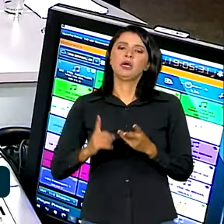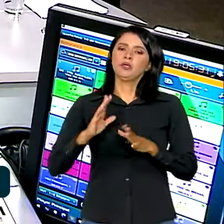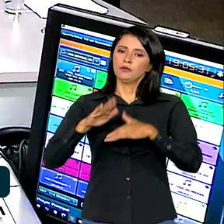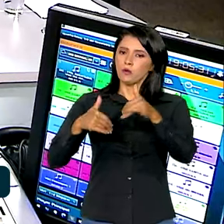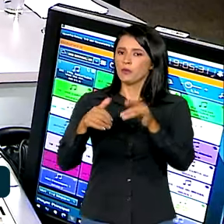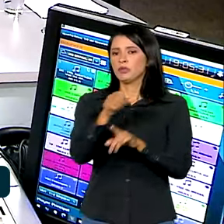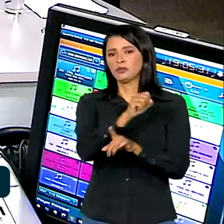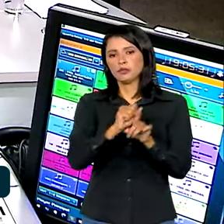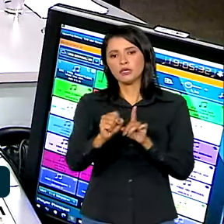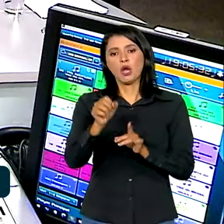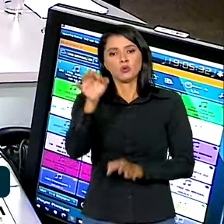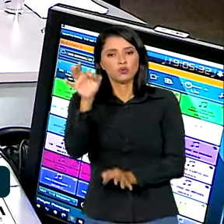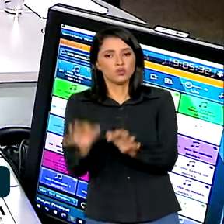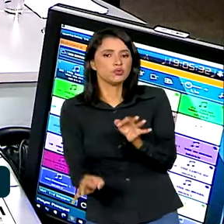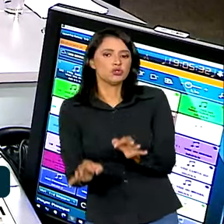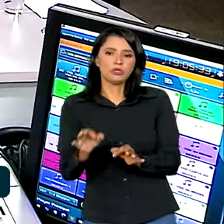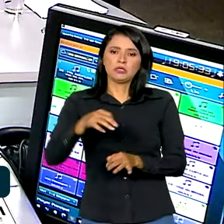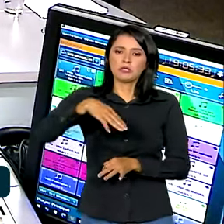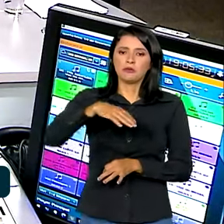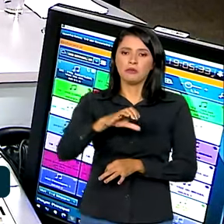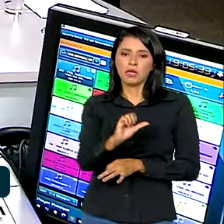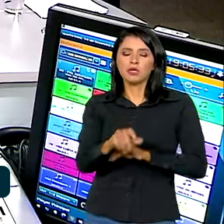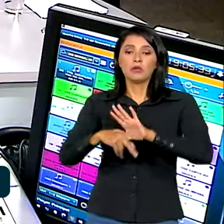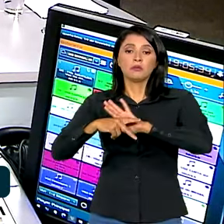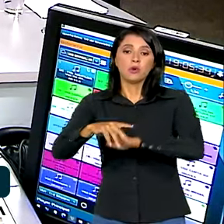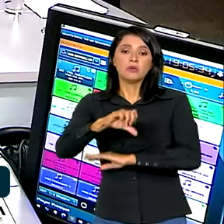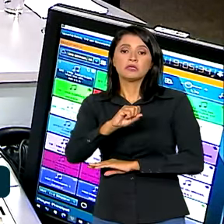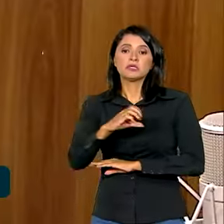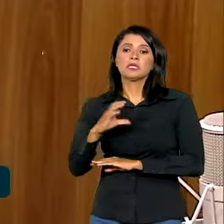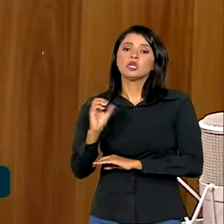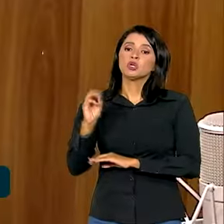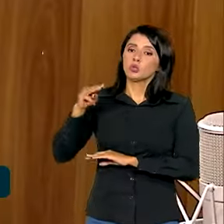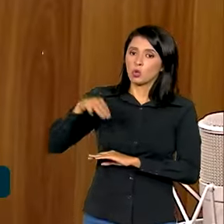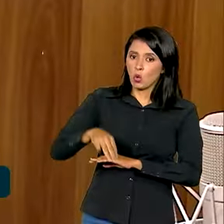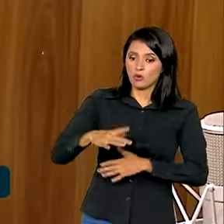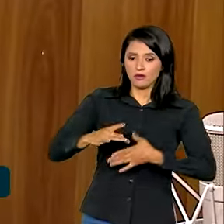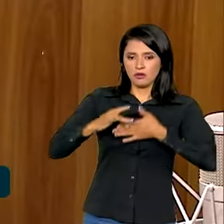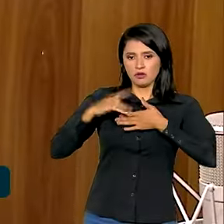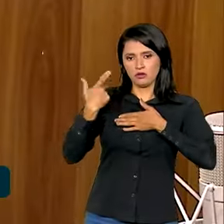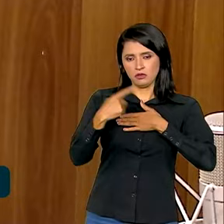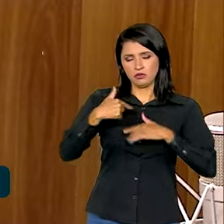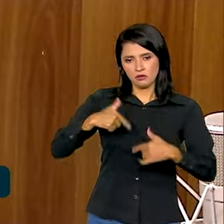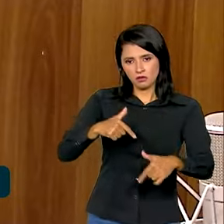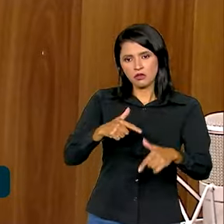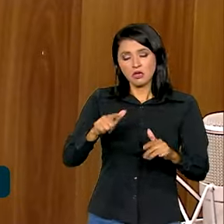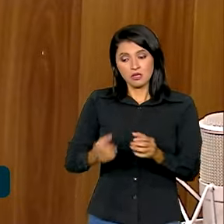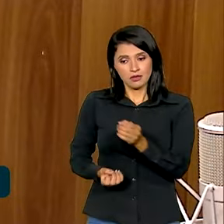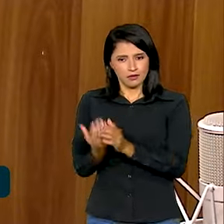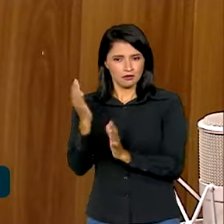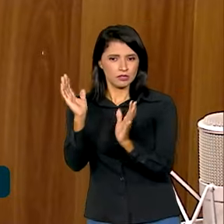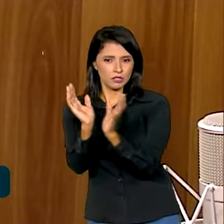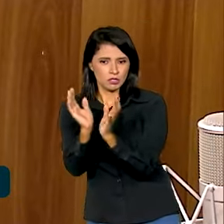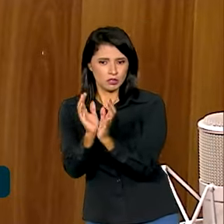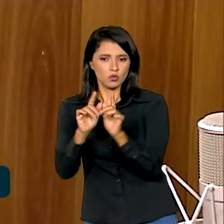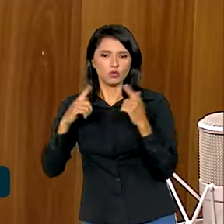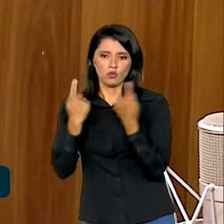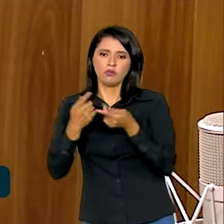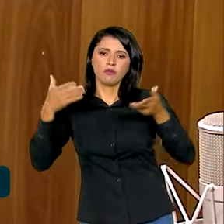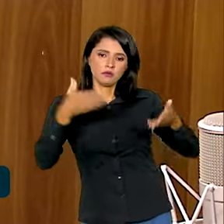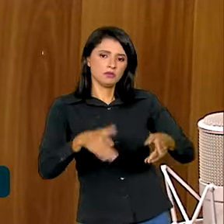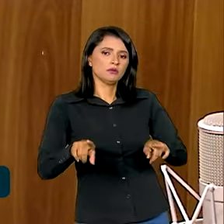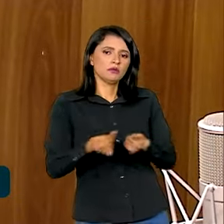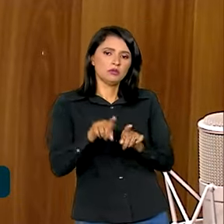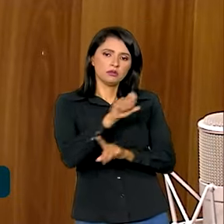Social, Justiça, MEC e a própria SECOM, que lidera esse trabalho. E esse grupo está sendo formado com participação da sociedade